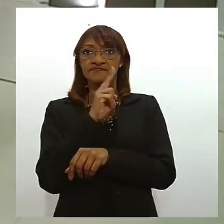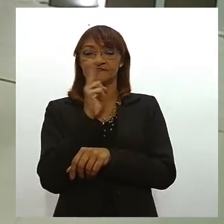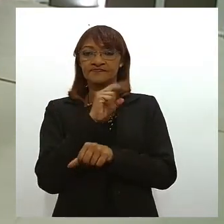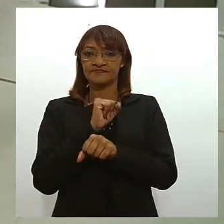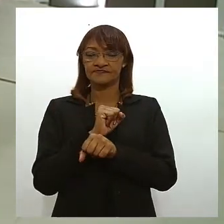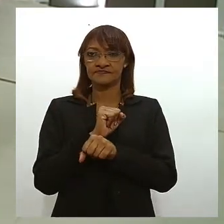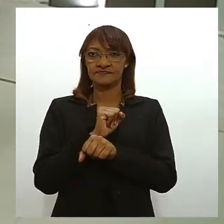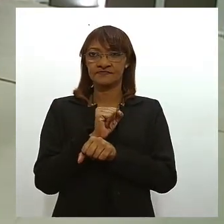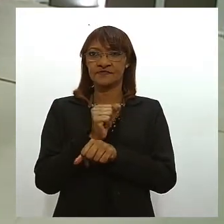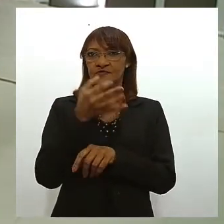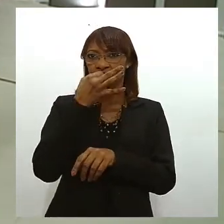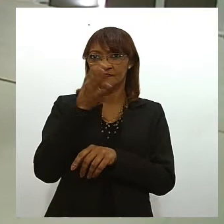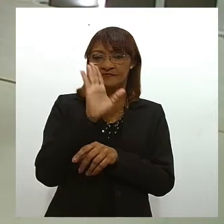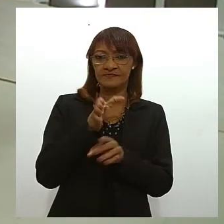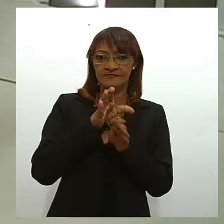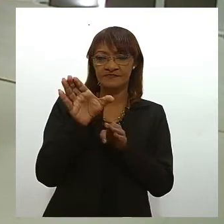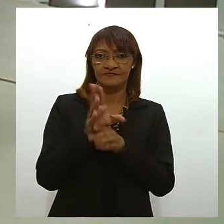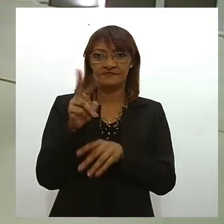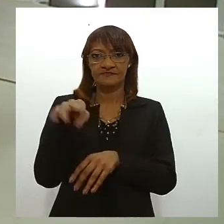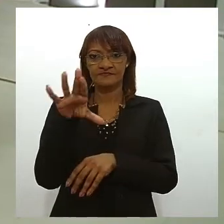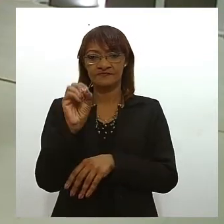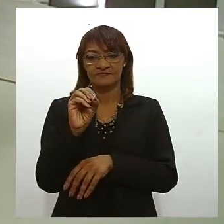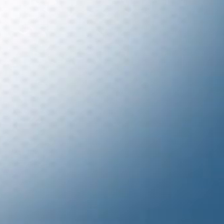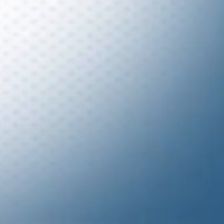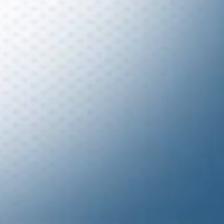dicas do especialista em finanças Márcio Souza